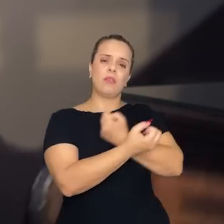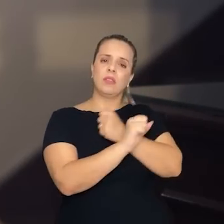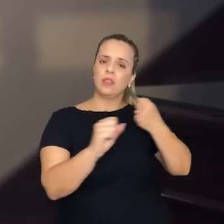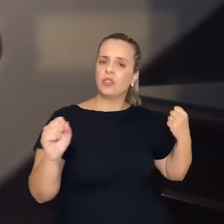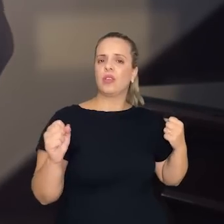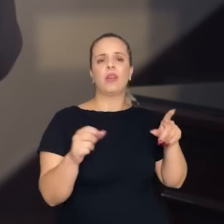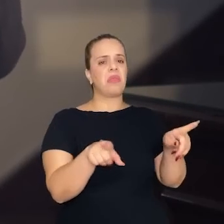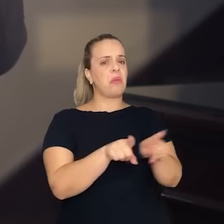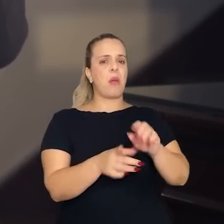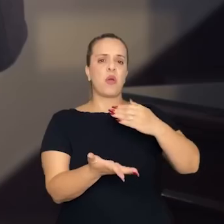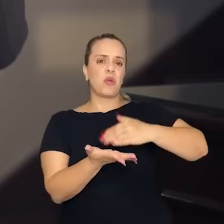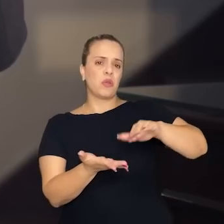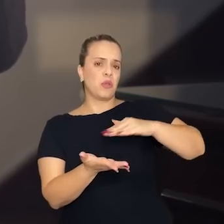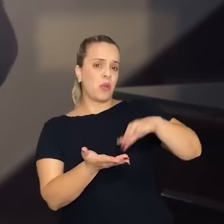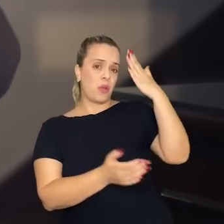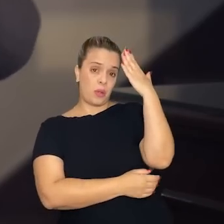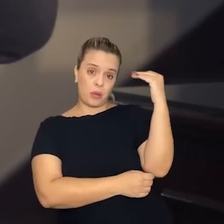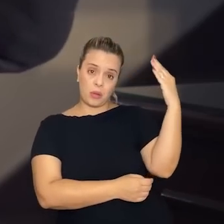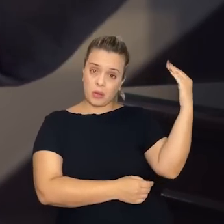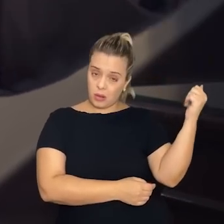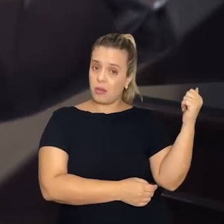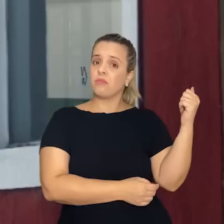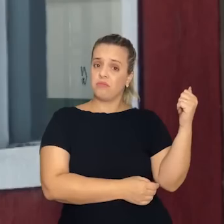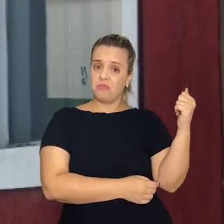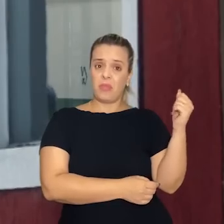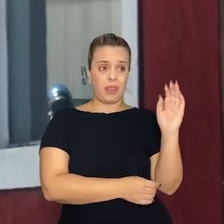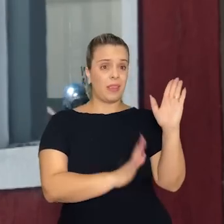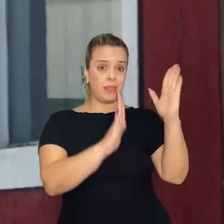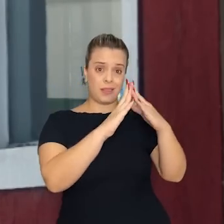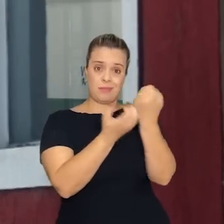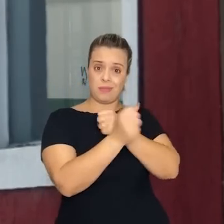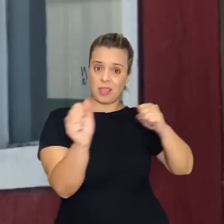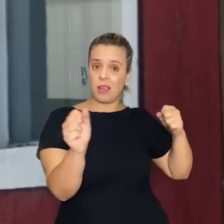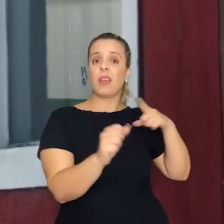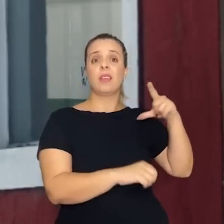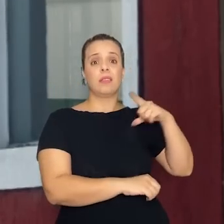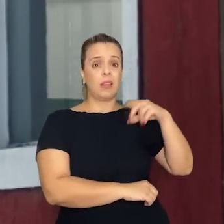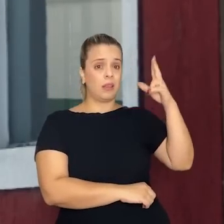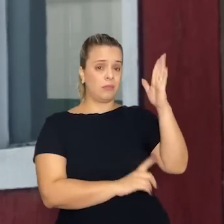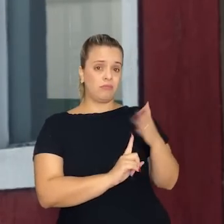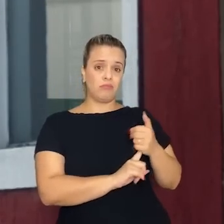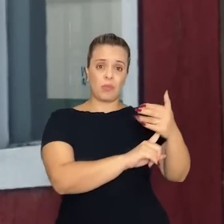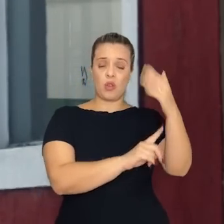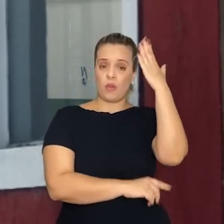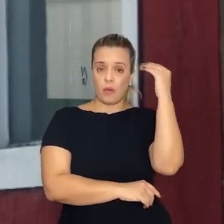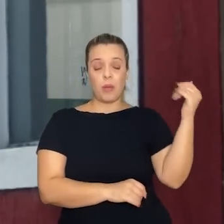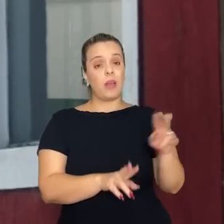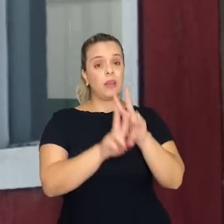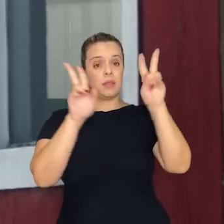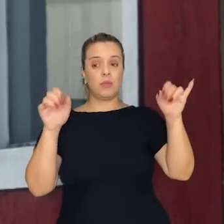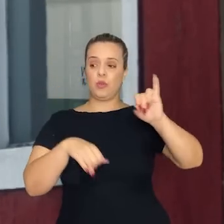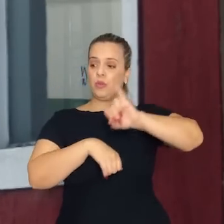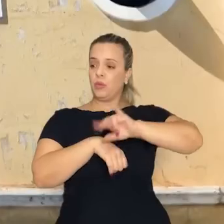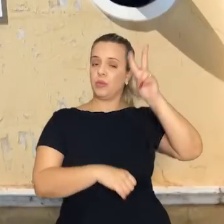escritórios, né? Com altíssima tecnologia. Em relação ao Centro Histórico de